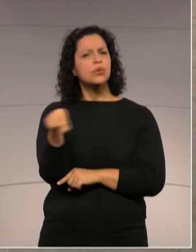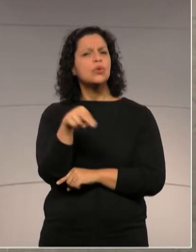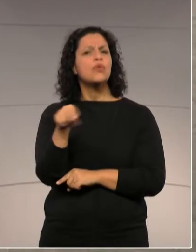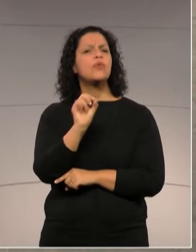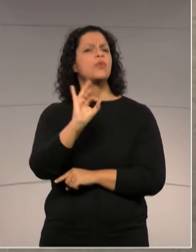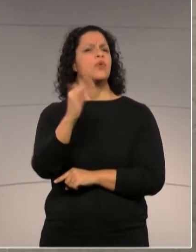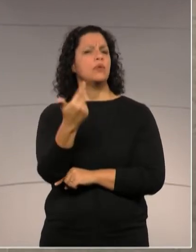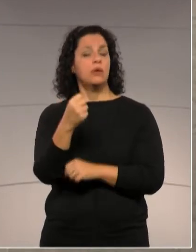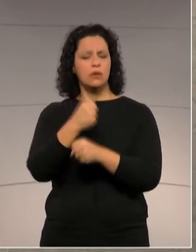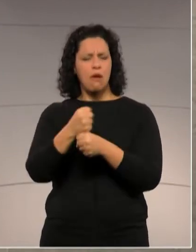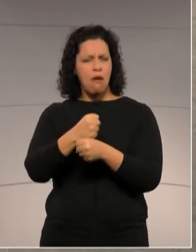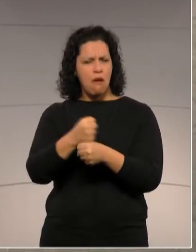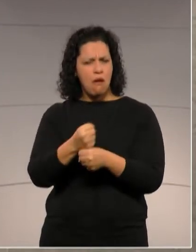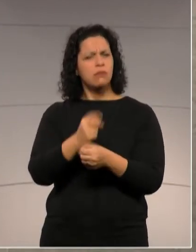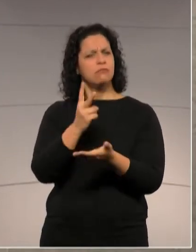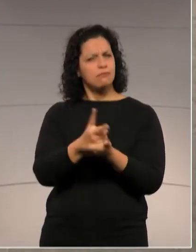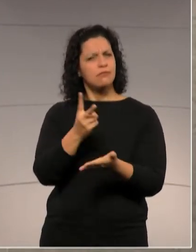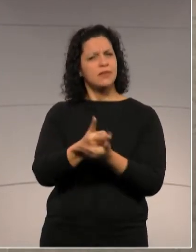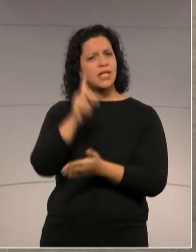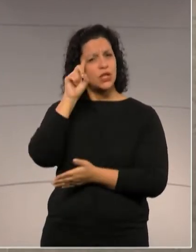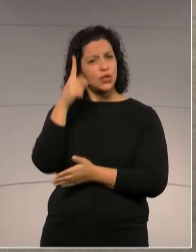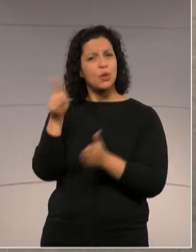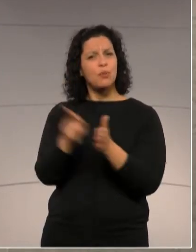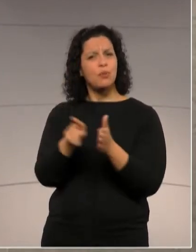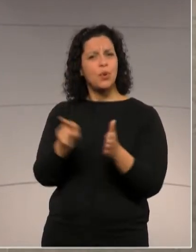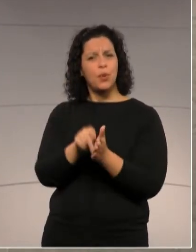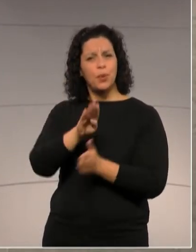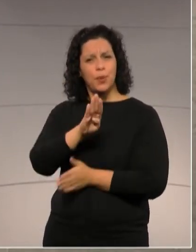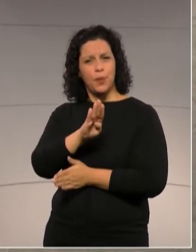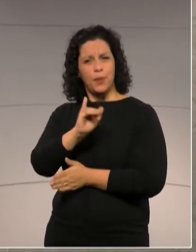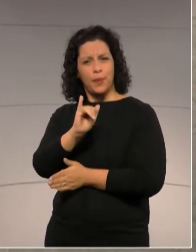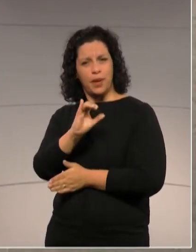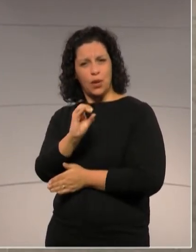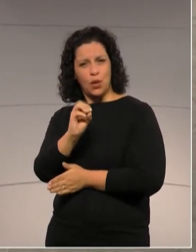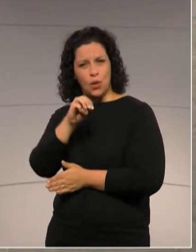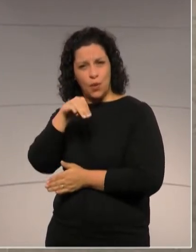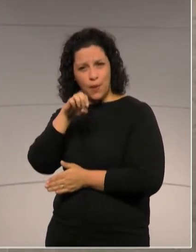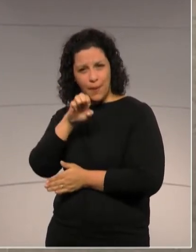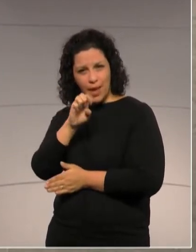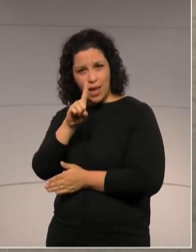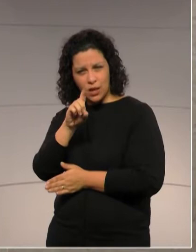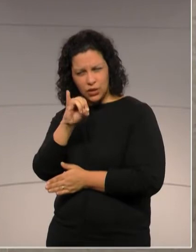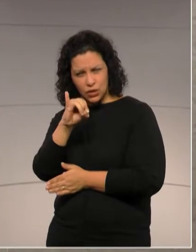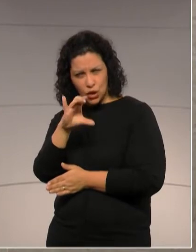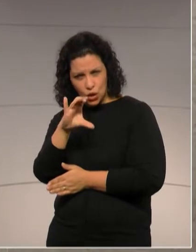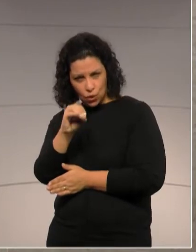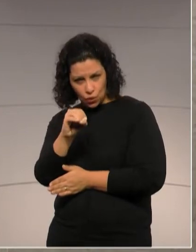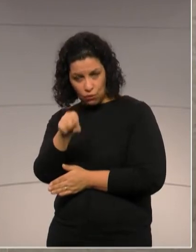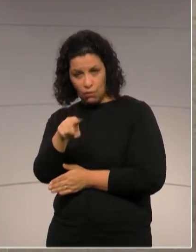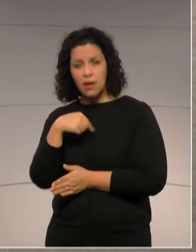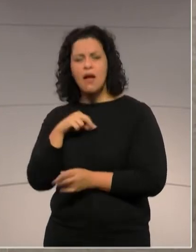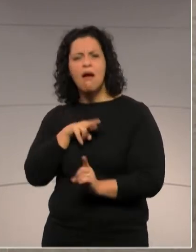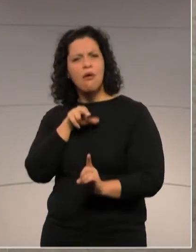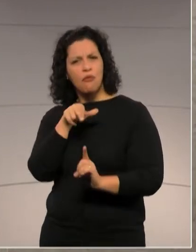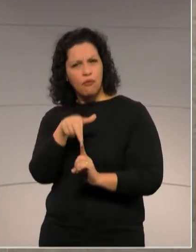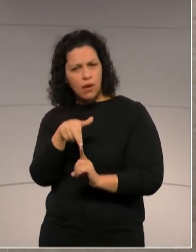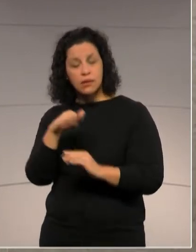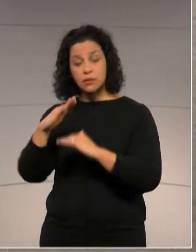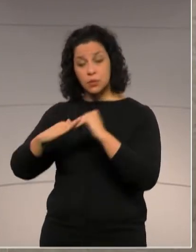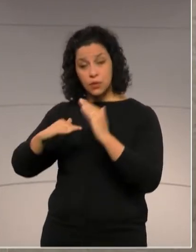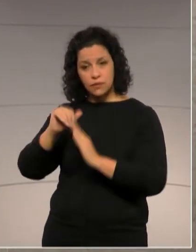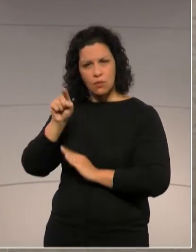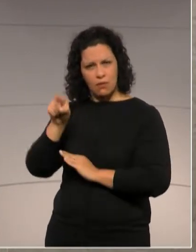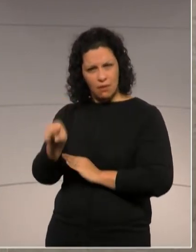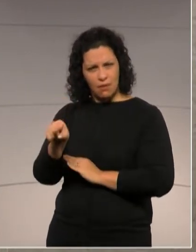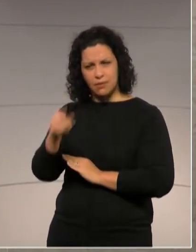comemorado anualmente o dia do biomédico. A data foi escolhida em referência ao dia em que a profissão do